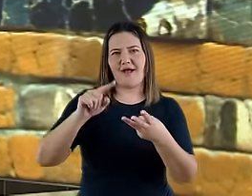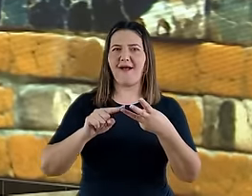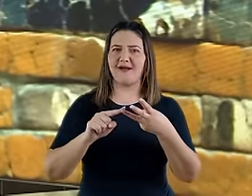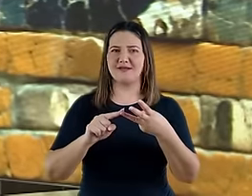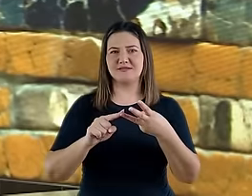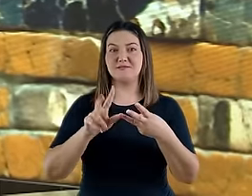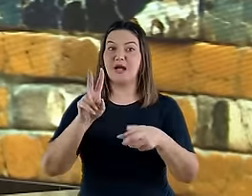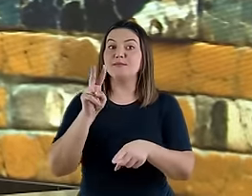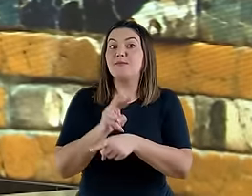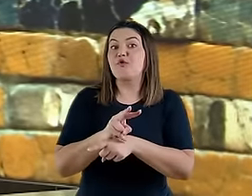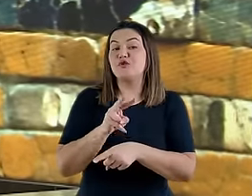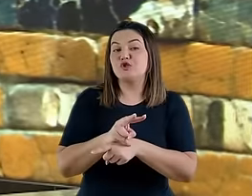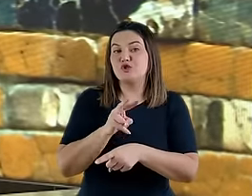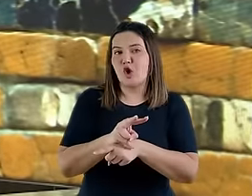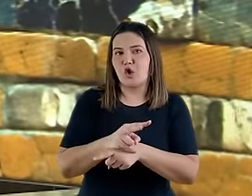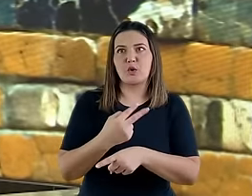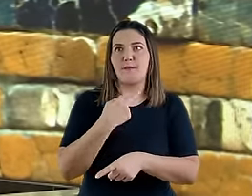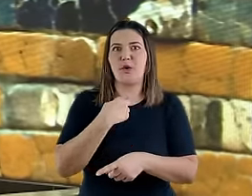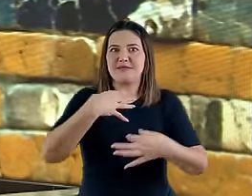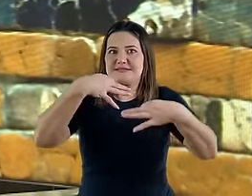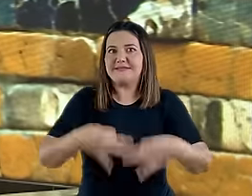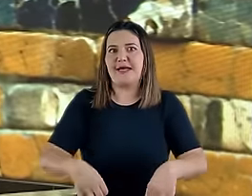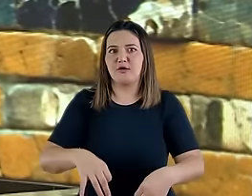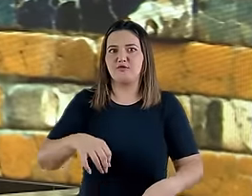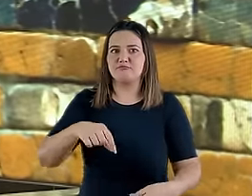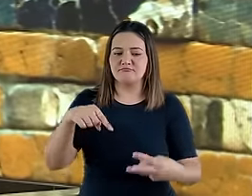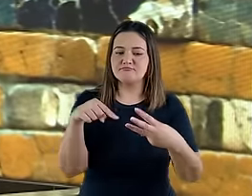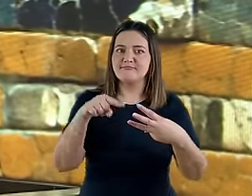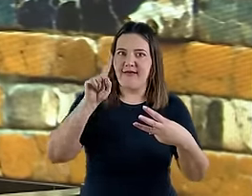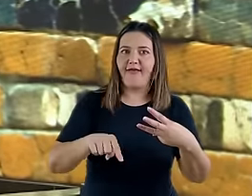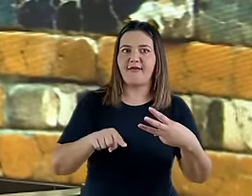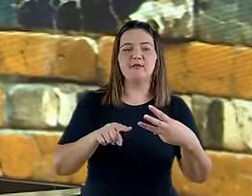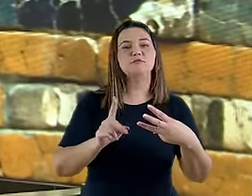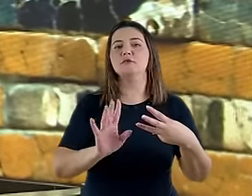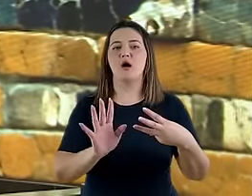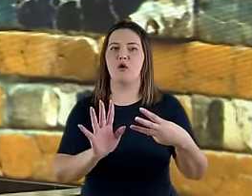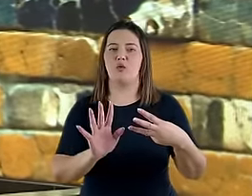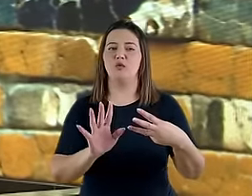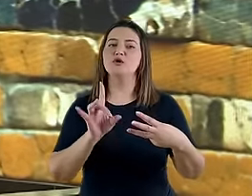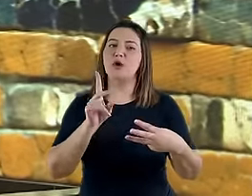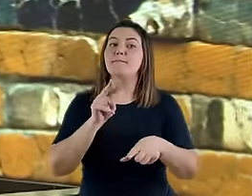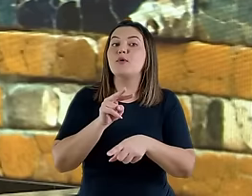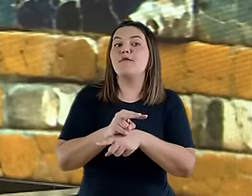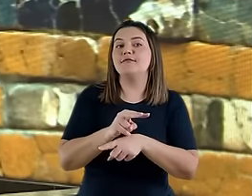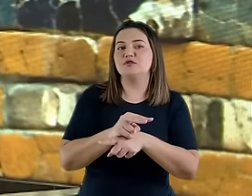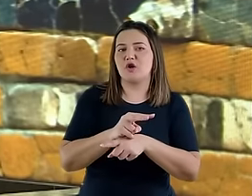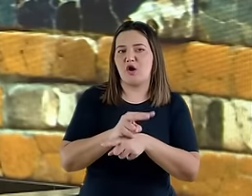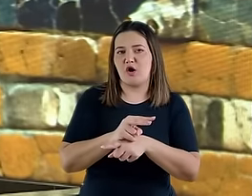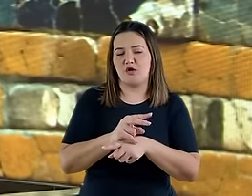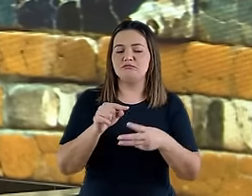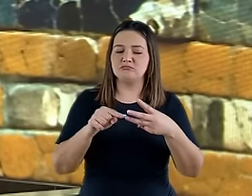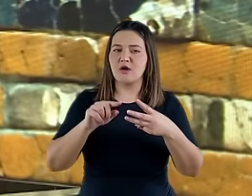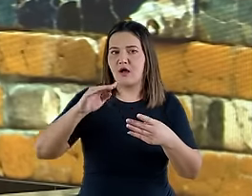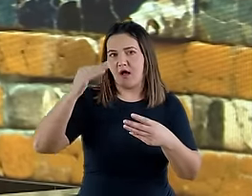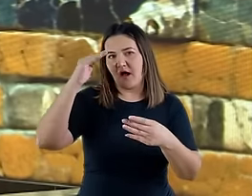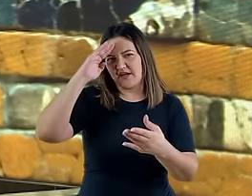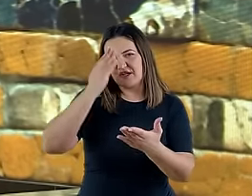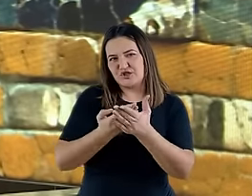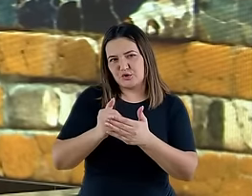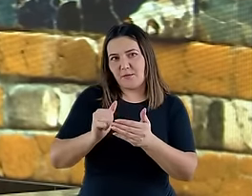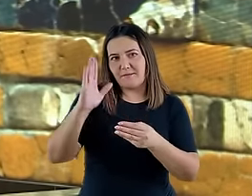provisoriamente, porque eu não posso bater o martelo categoricamente sobre qualquer dessas hipóteses. Como eu falei, elas são